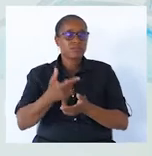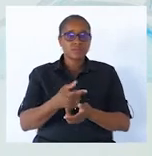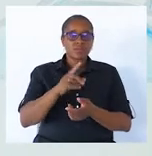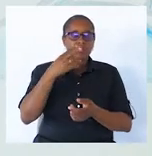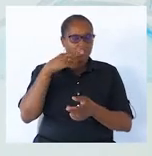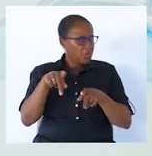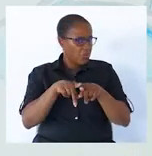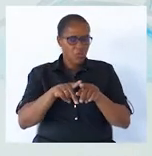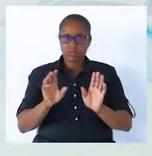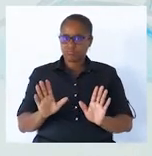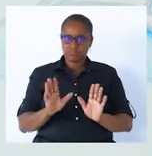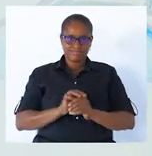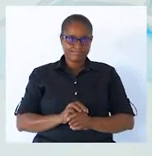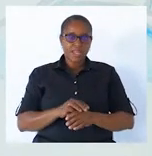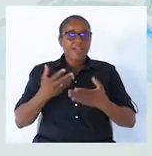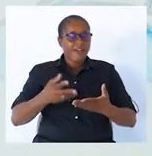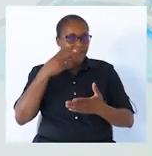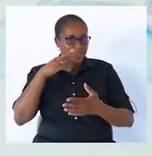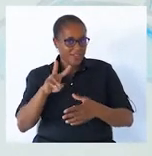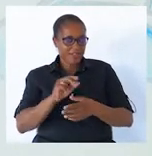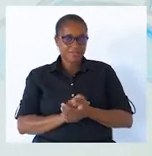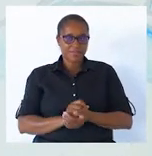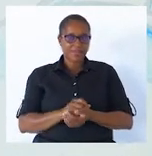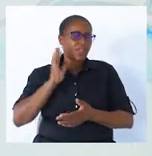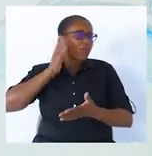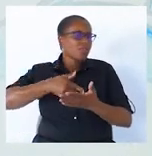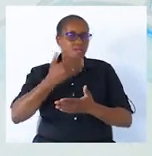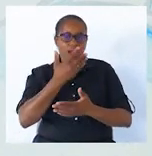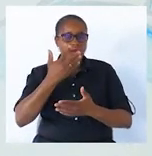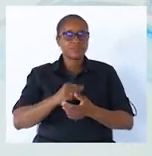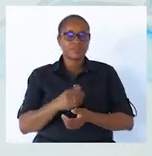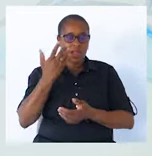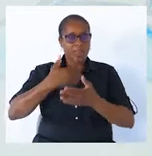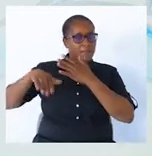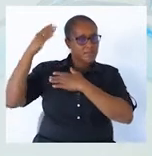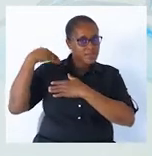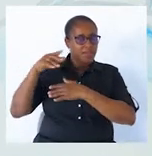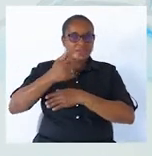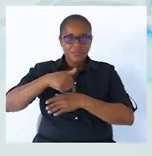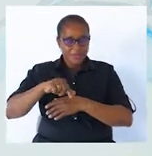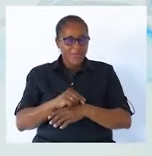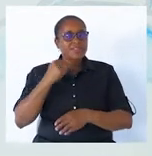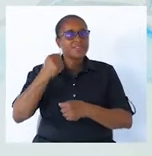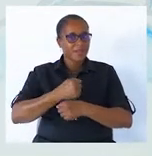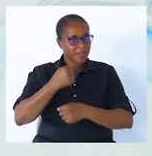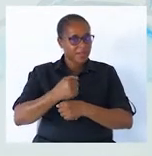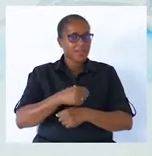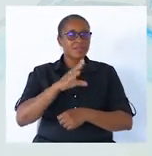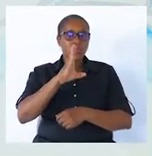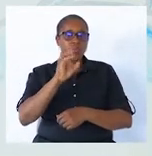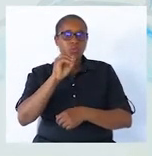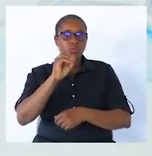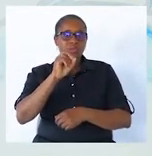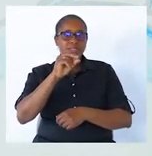os mesmos. Então agora vejamos. Na última aula, na aula passada, nós vimos que o João